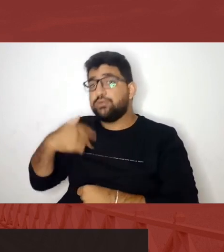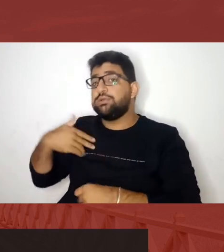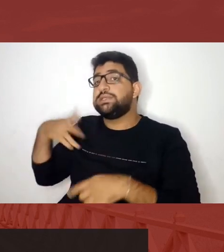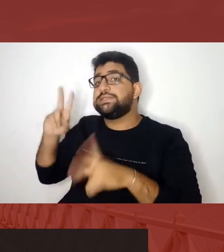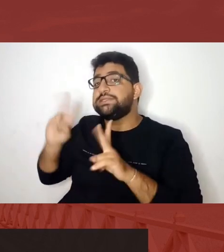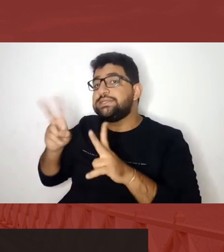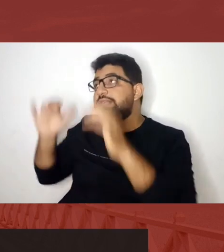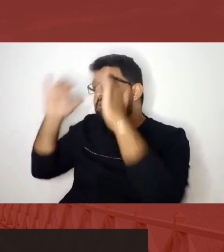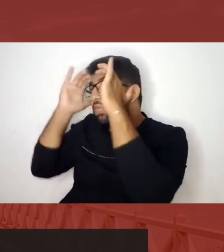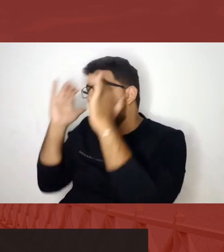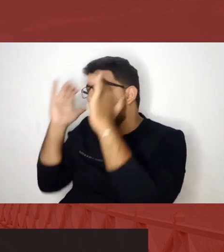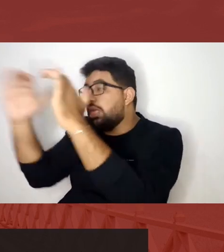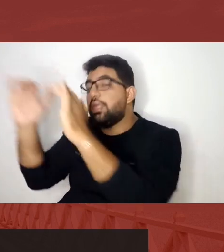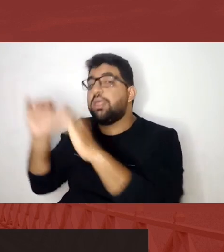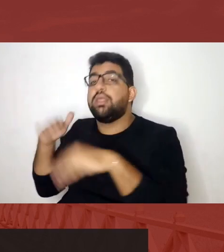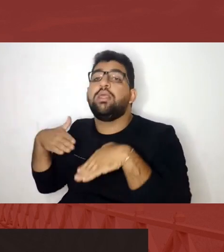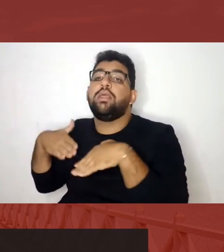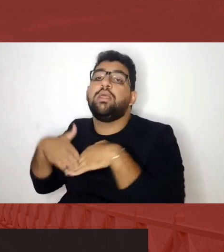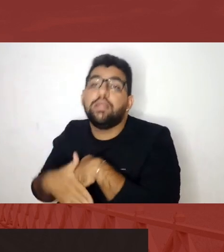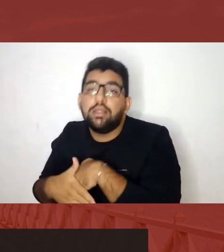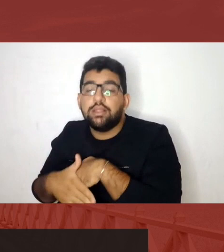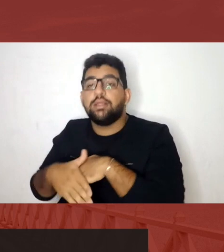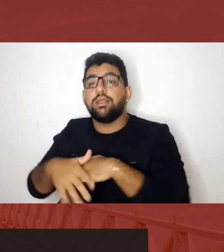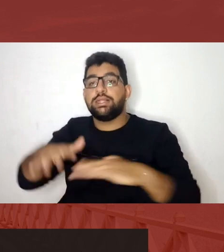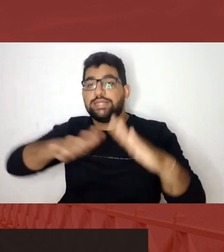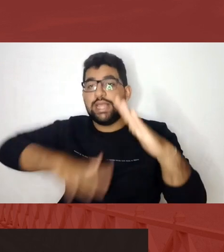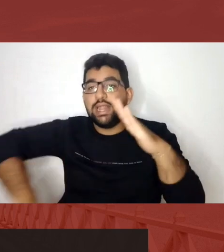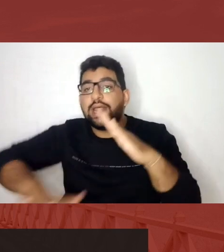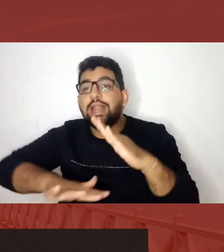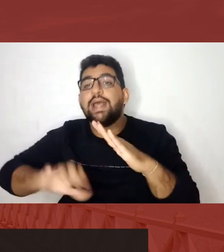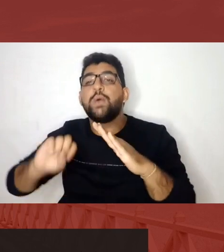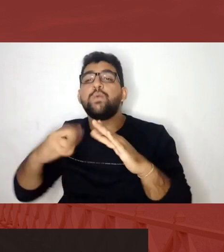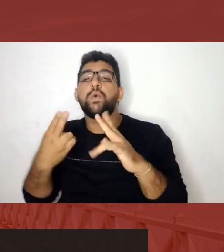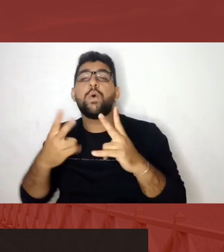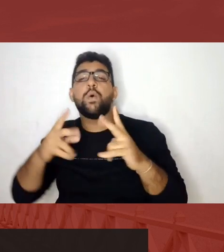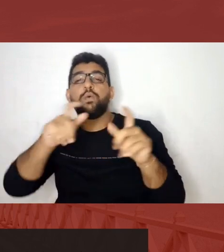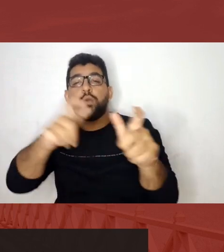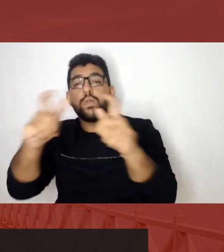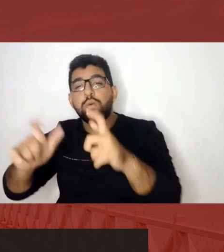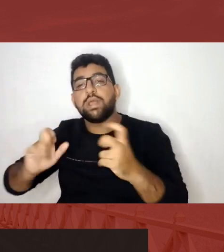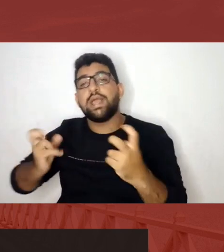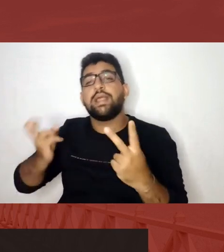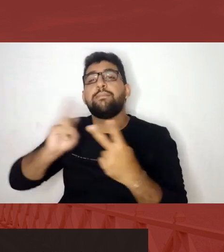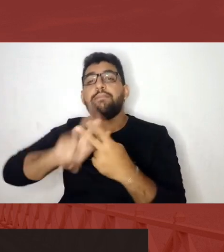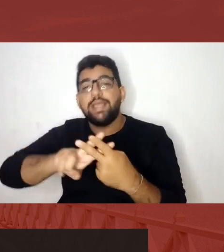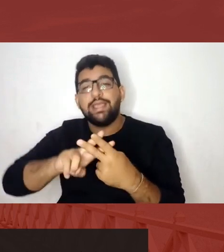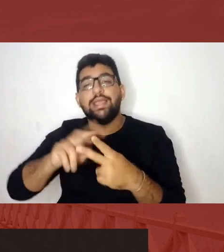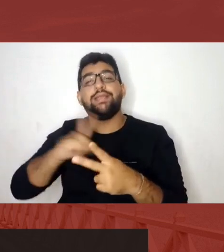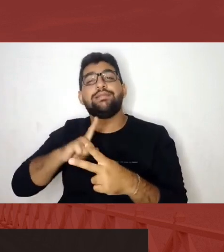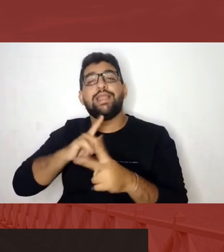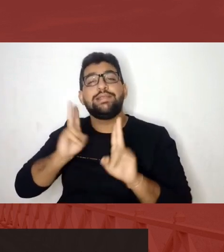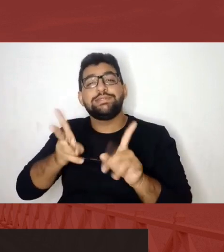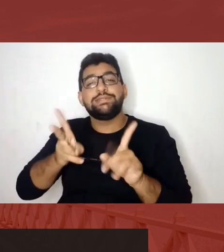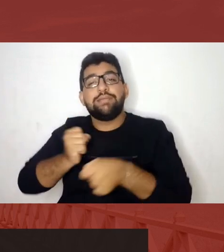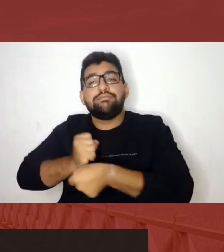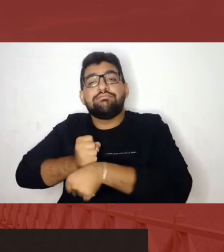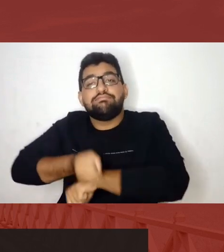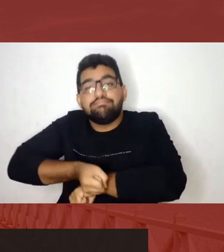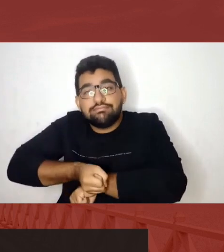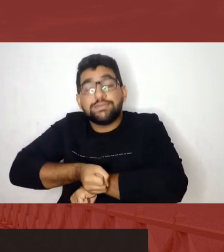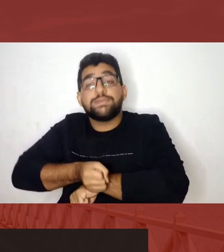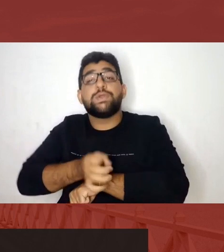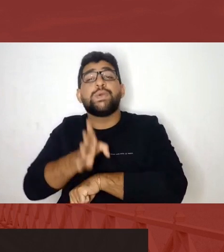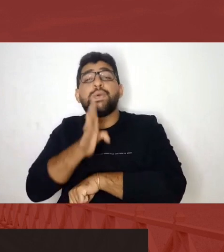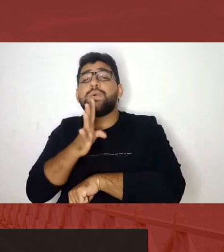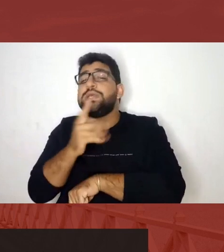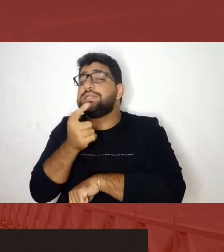Em porões, em celas onde tem memórias de escravidão, a gente sabe muito pouco sobre as